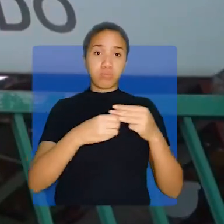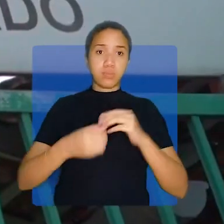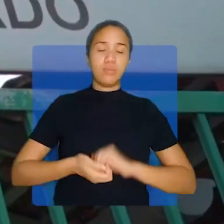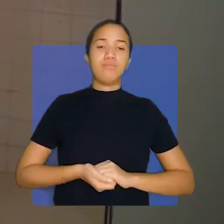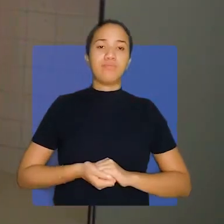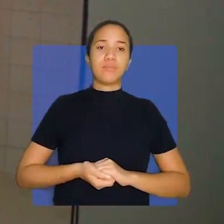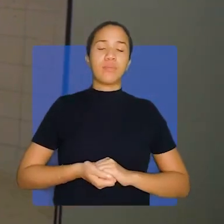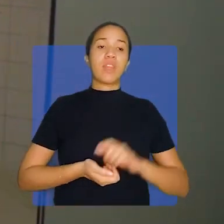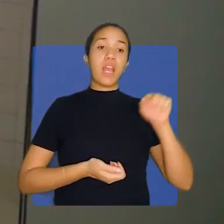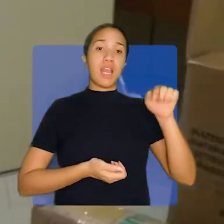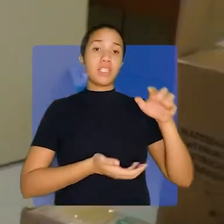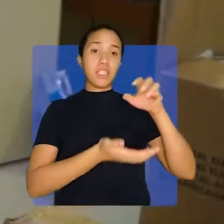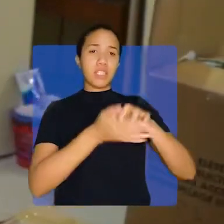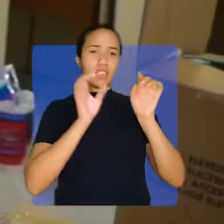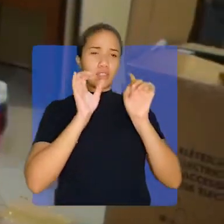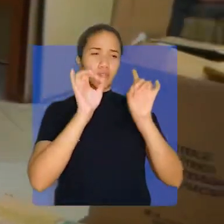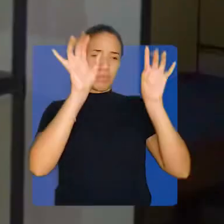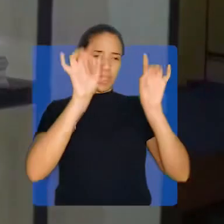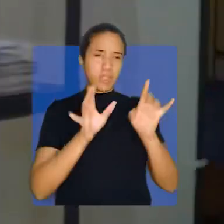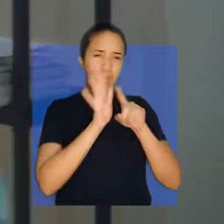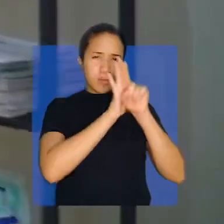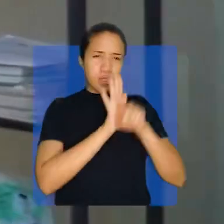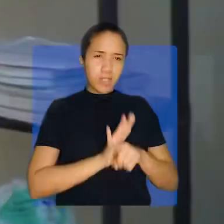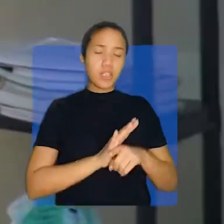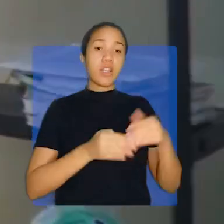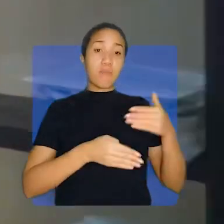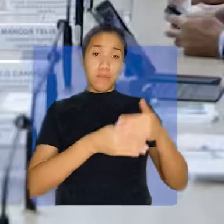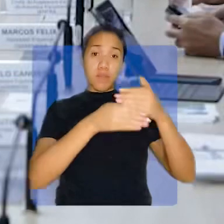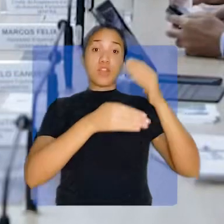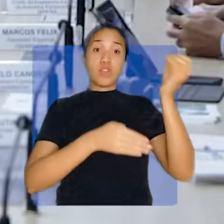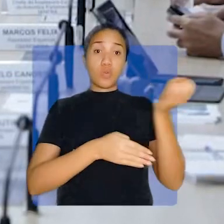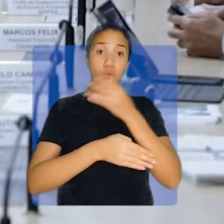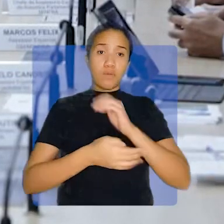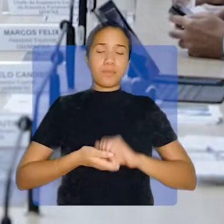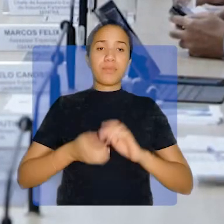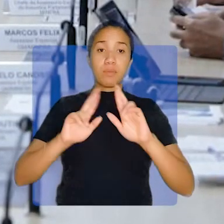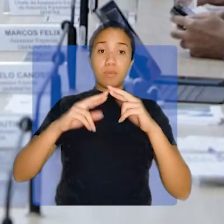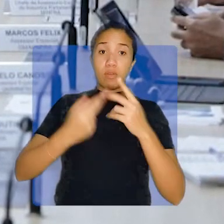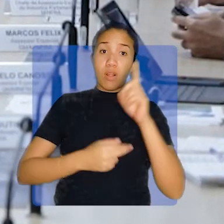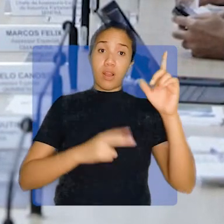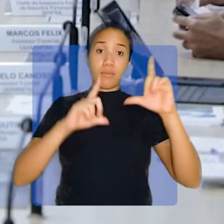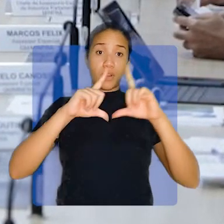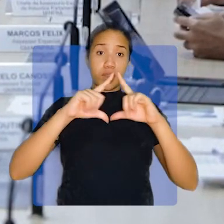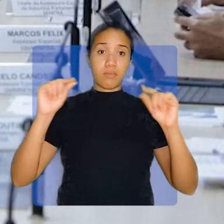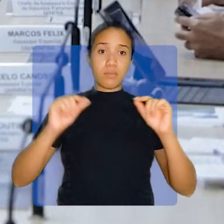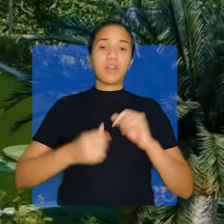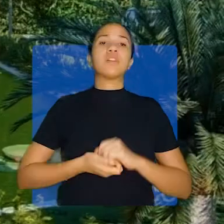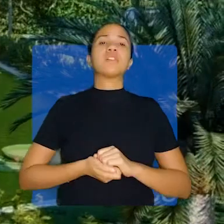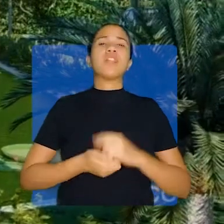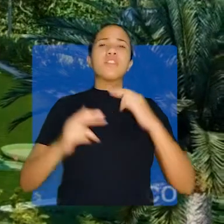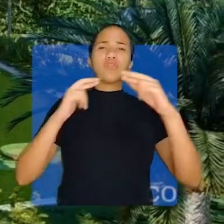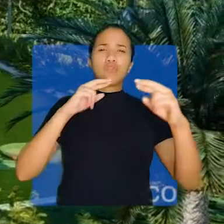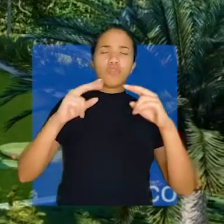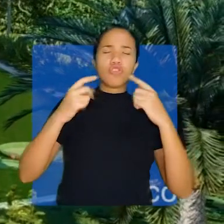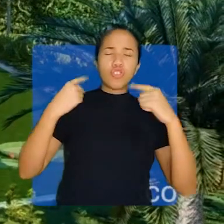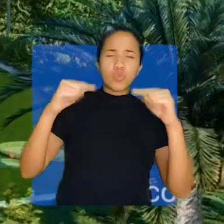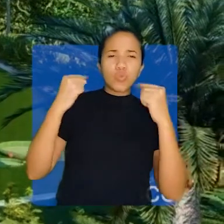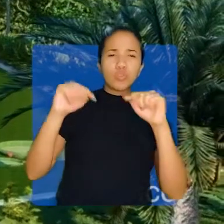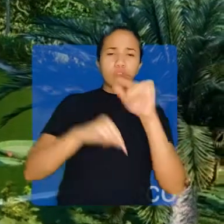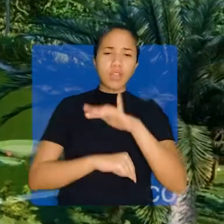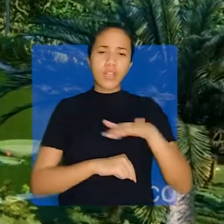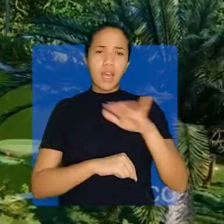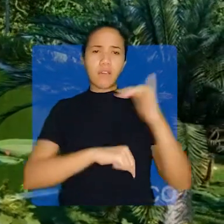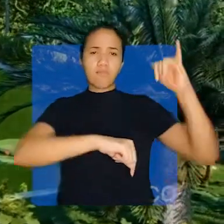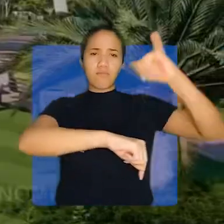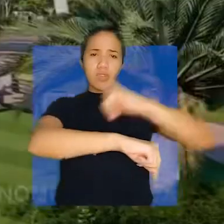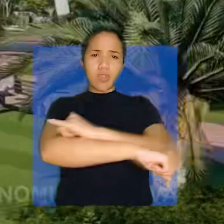especializada Demetrio Medrado, em Belém, vai ser reconstruída. Uma reunião em Brasília tratou sobre o repasse da área do aeroporto